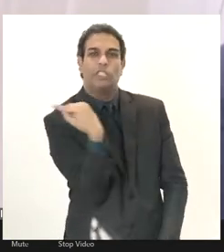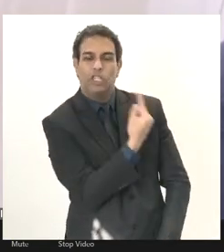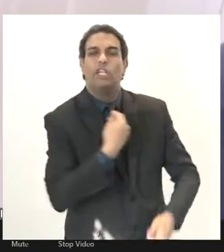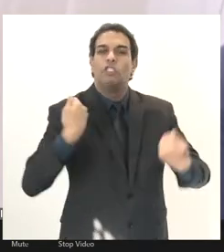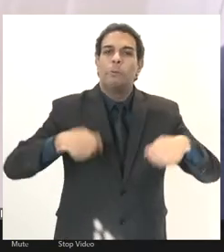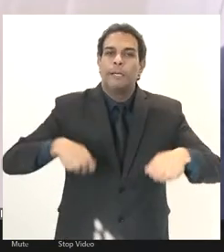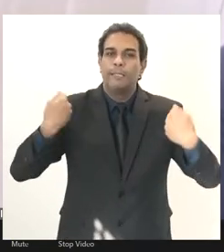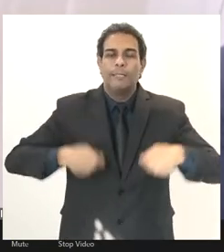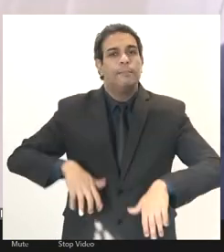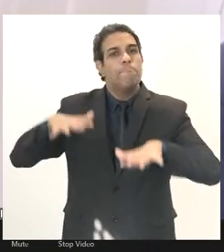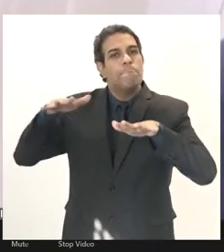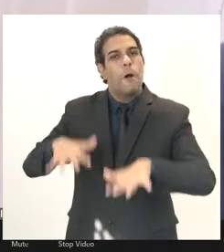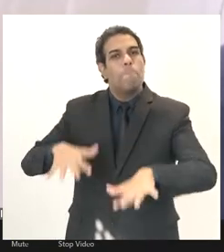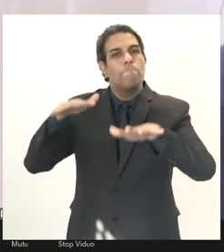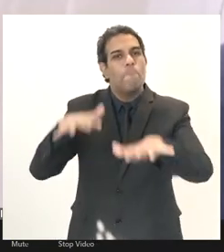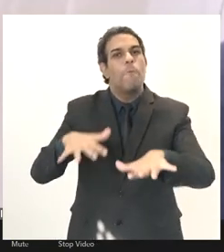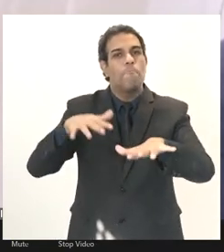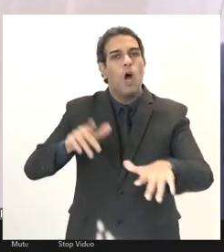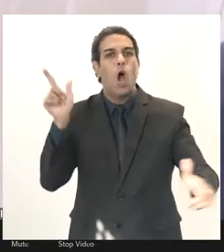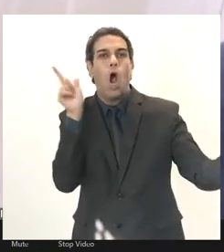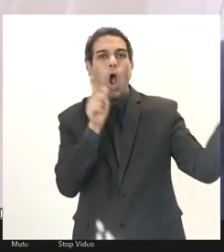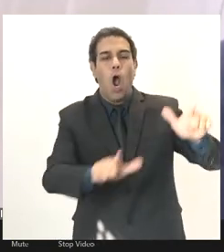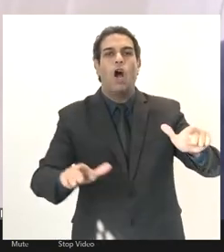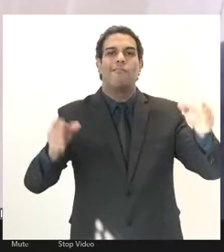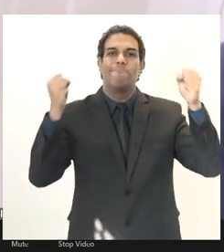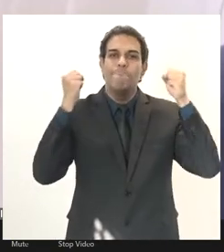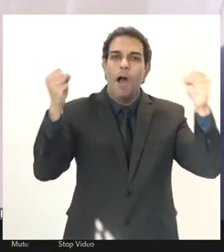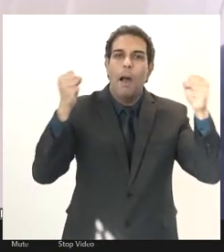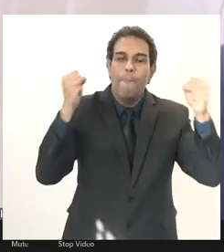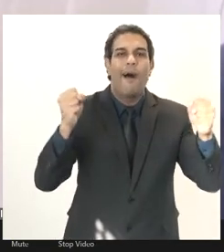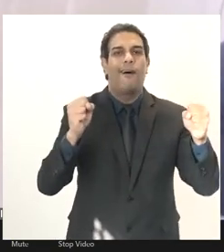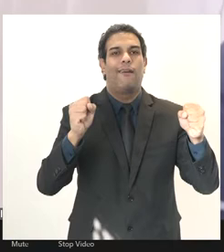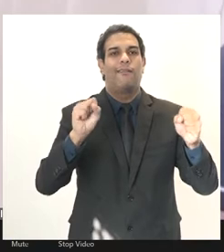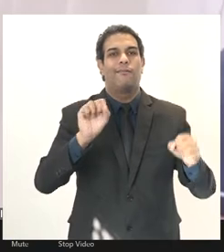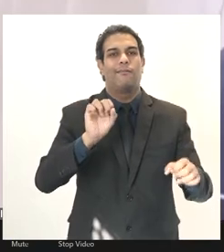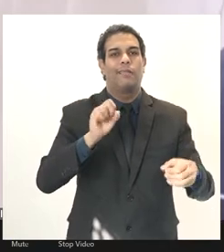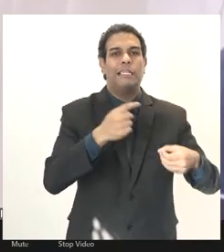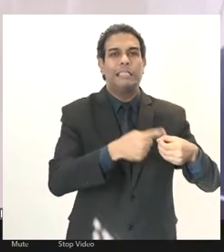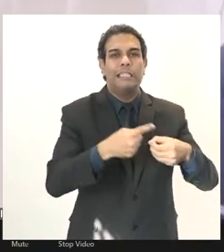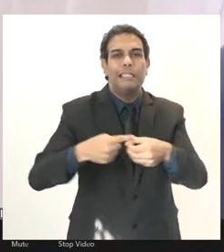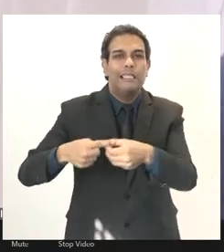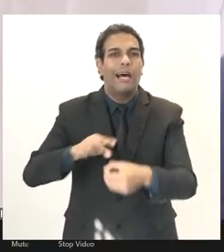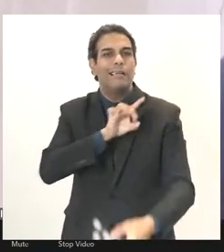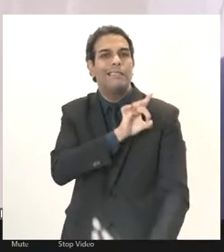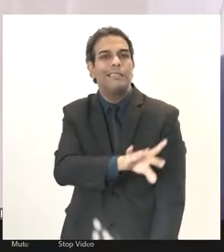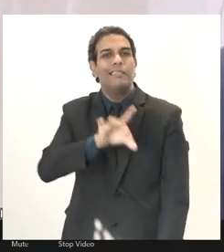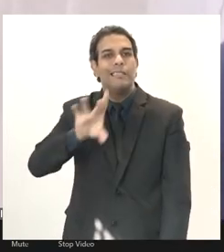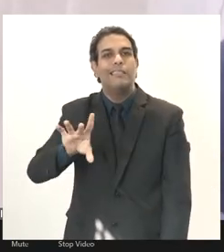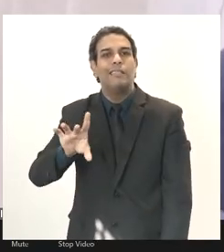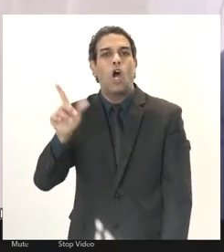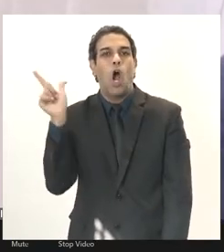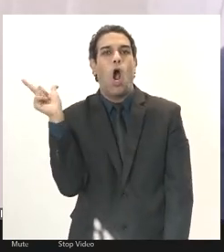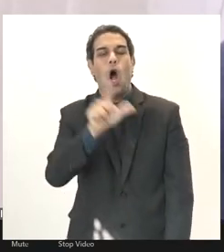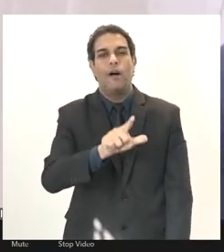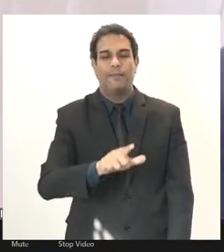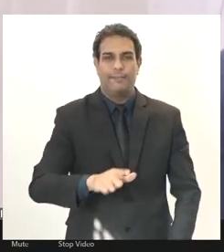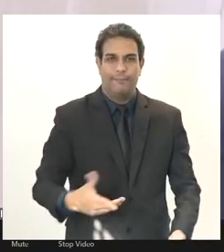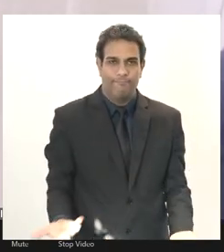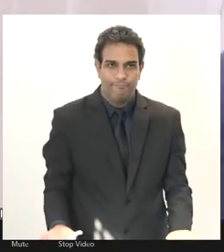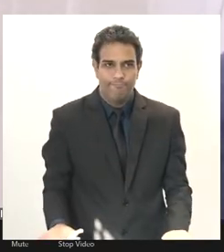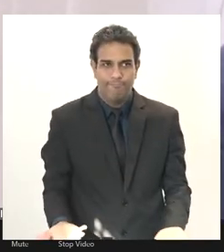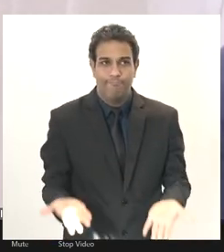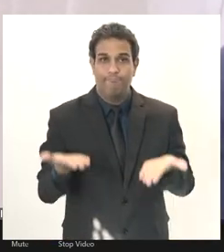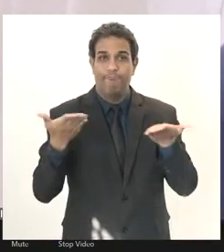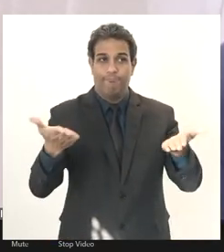mas é importante cada cidade está engajado nesse ato esse